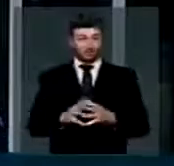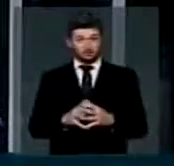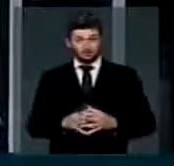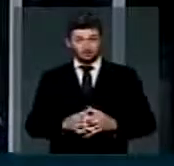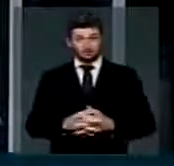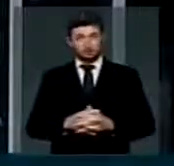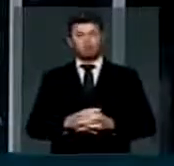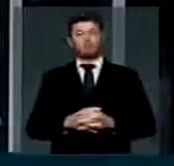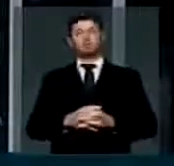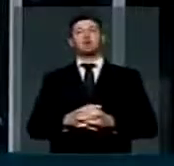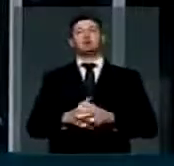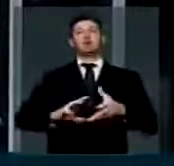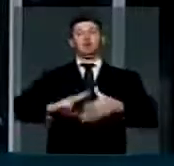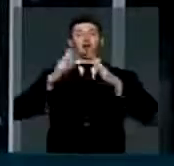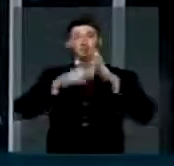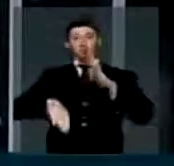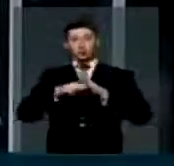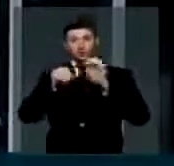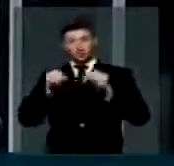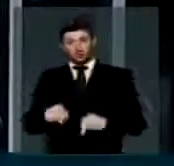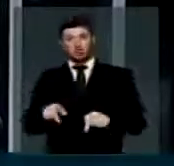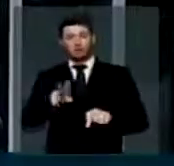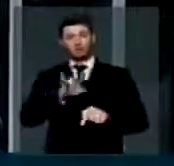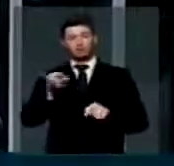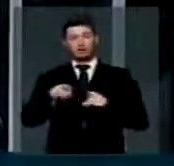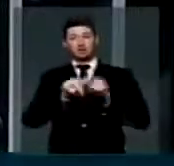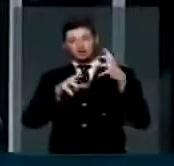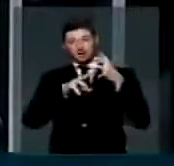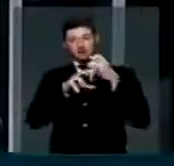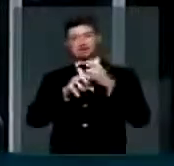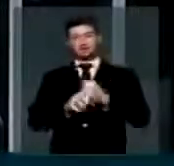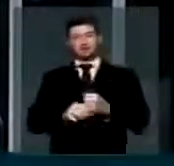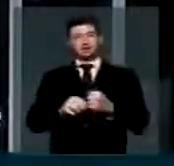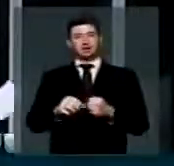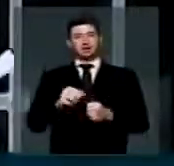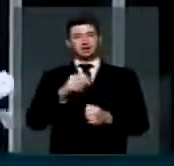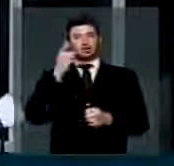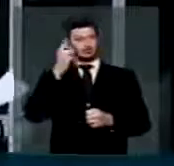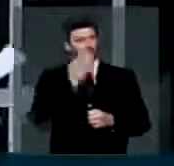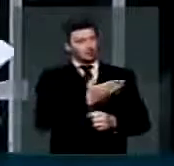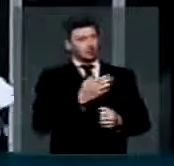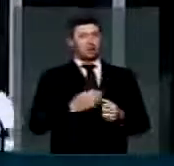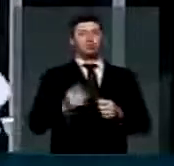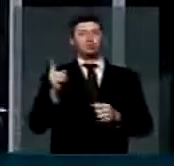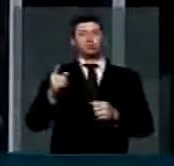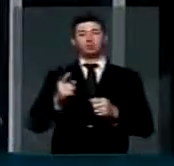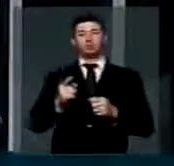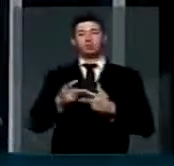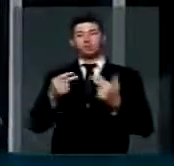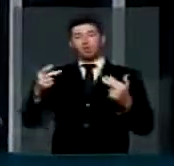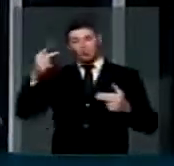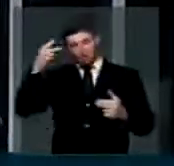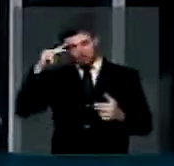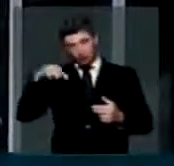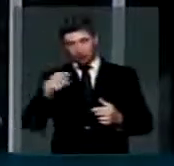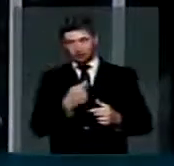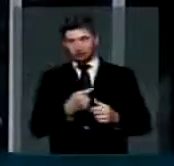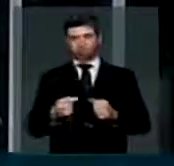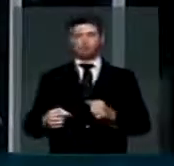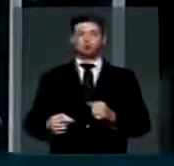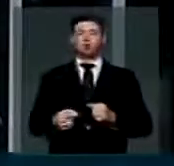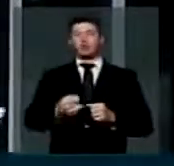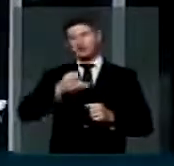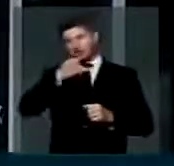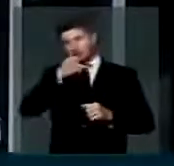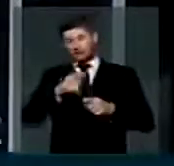esta revitalização também resgata, deputado Haroldo, um pouco dessa nossa história, uma história